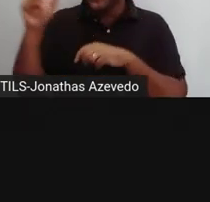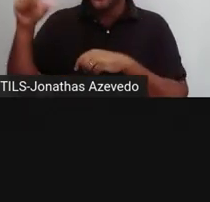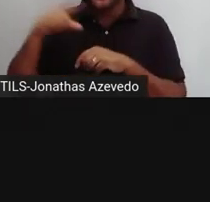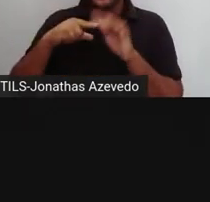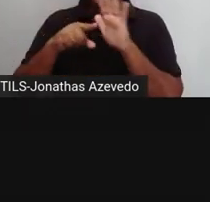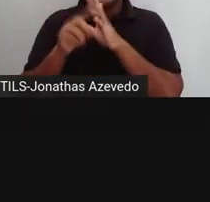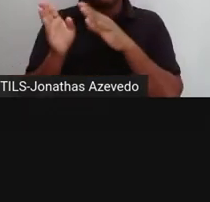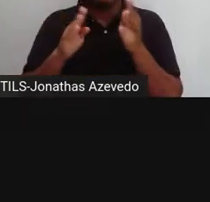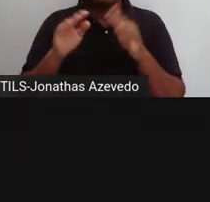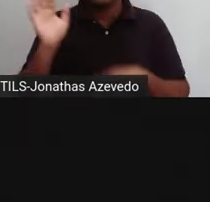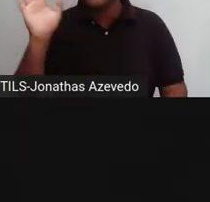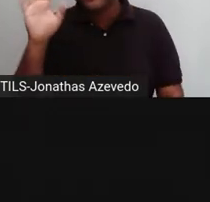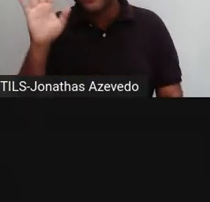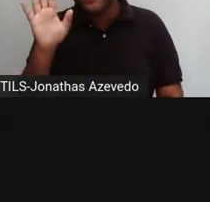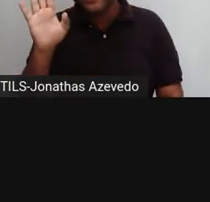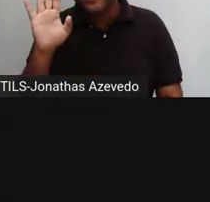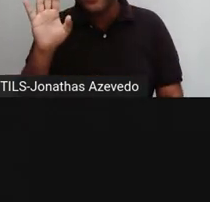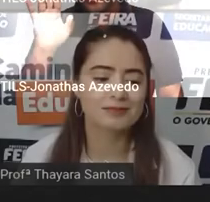Tchauzinho!